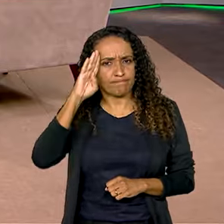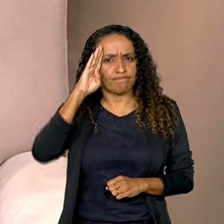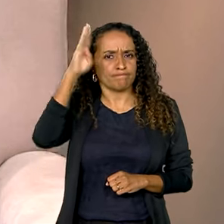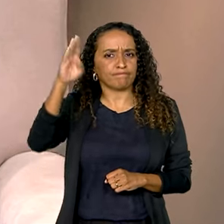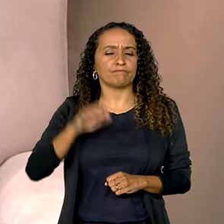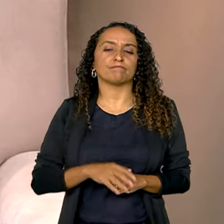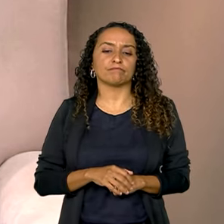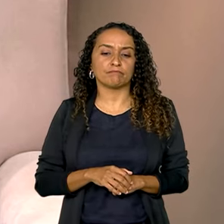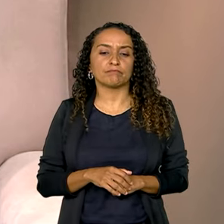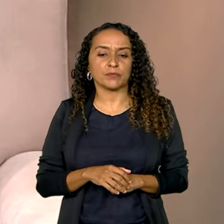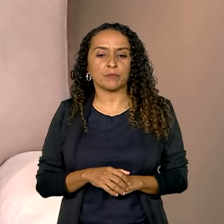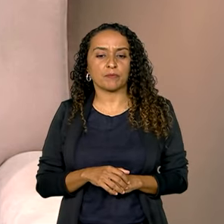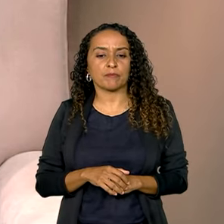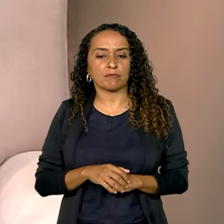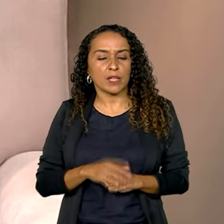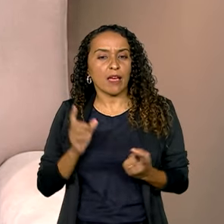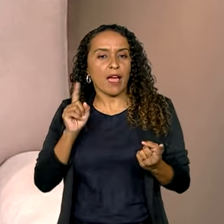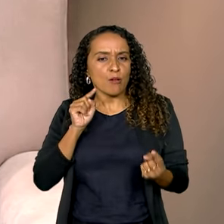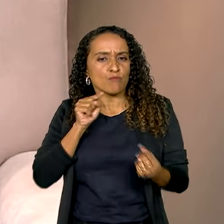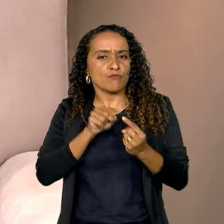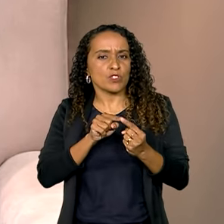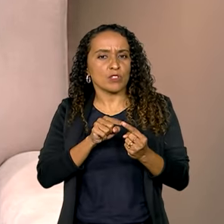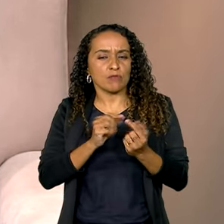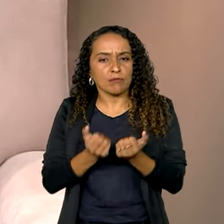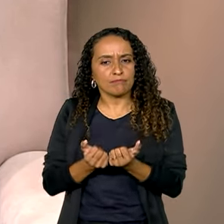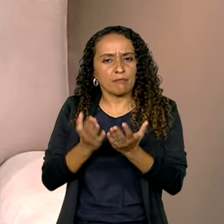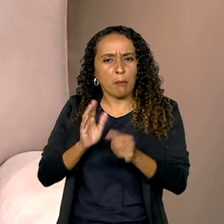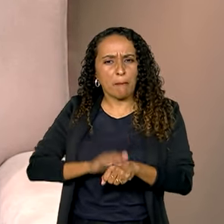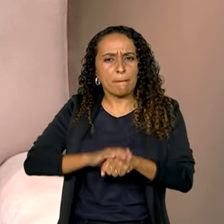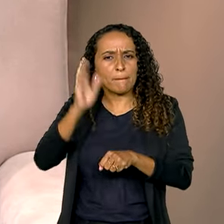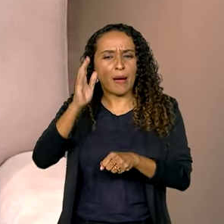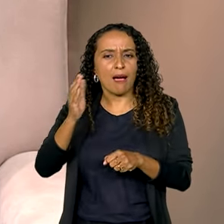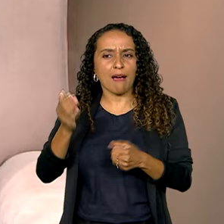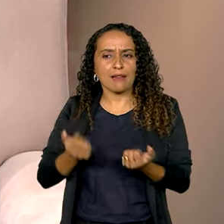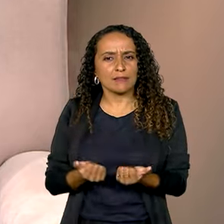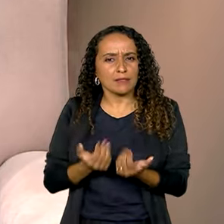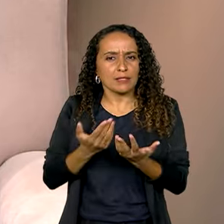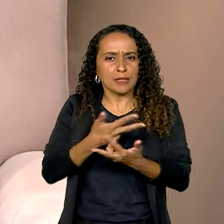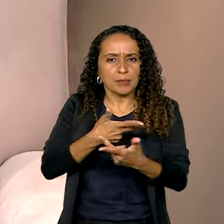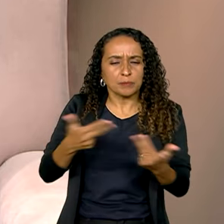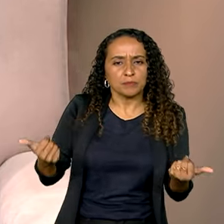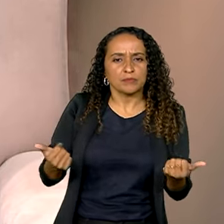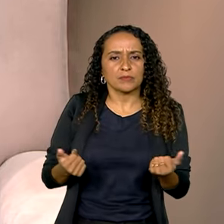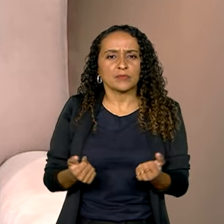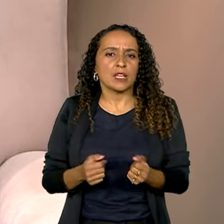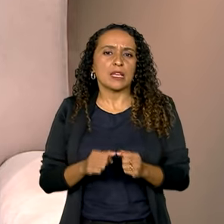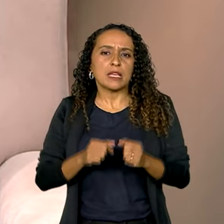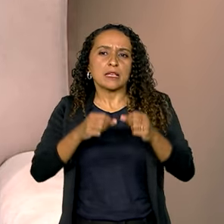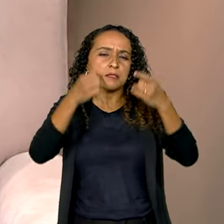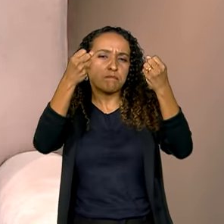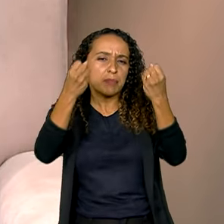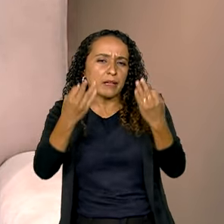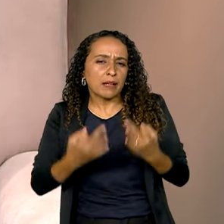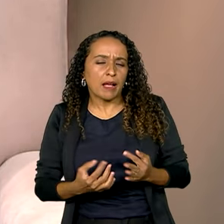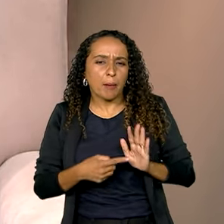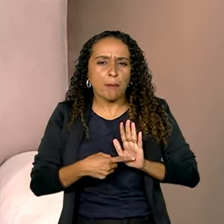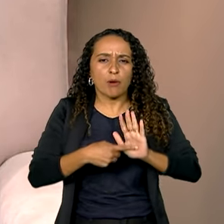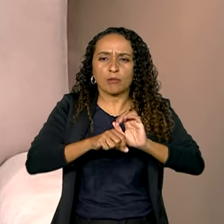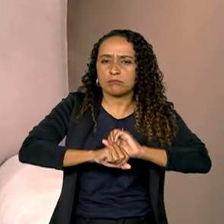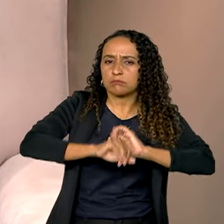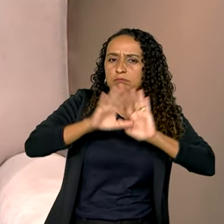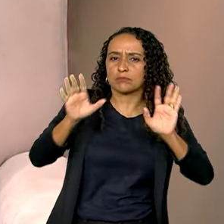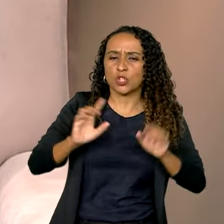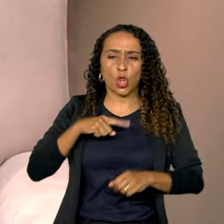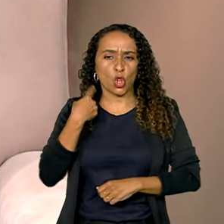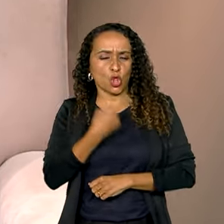uma tendência e é isso, é oferecer mais serviços, dar mais visibilidade sobre as entregas, né? Todos nós somos contribuintes,